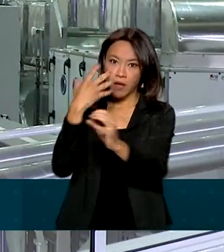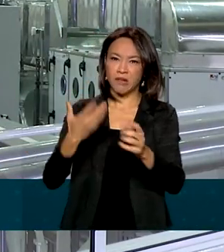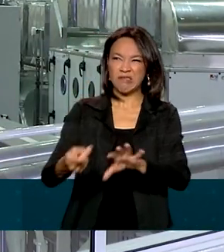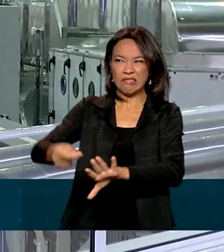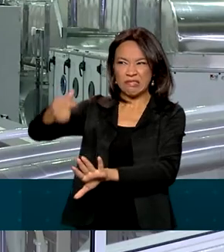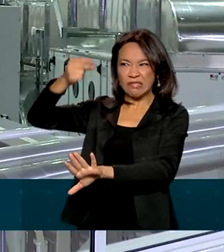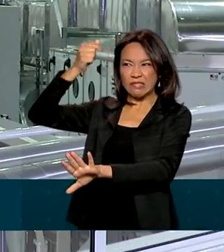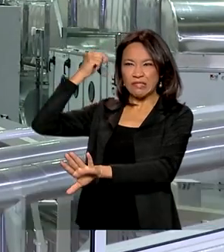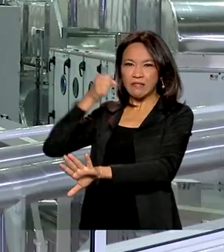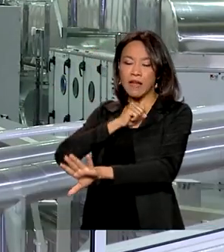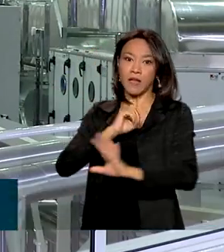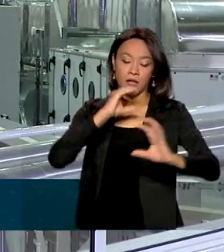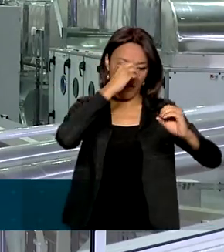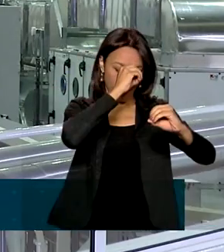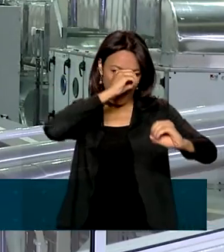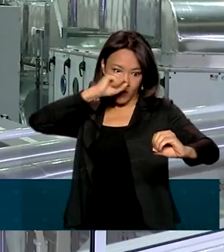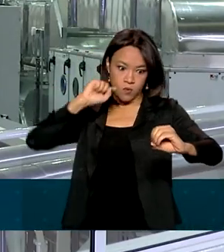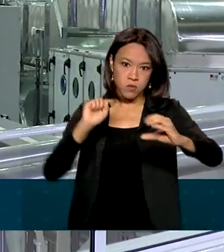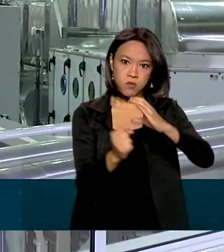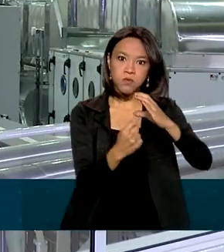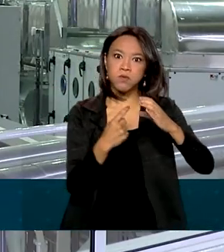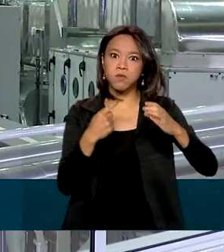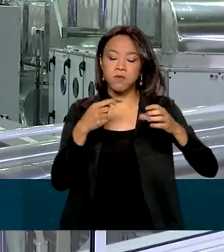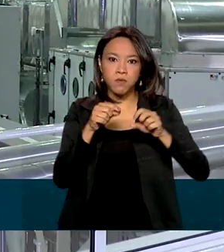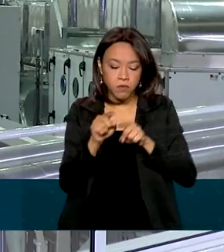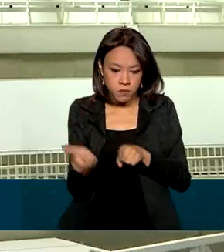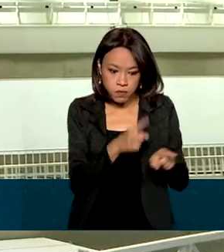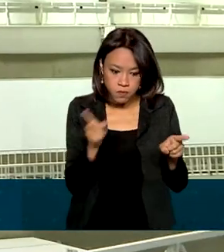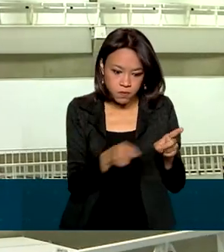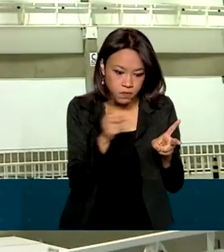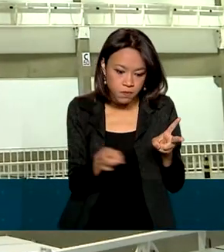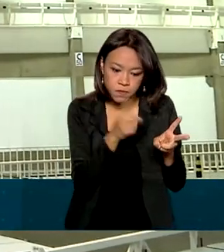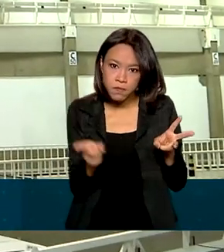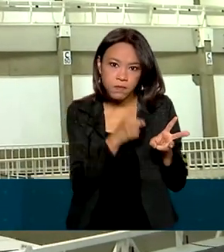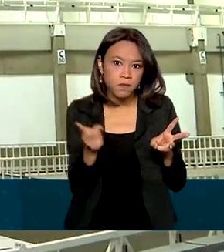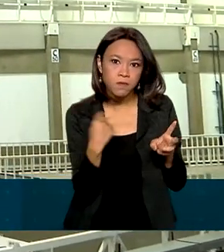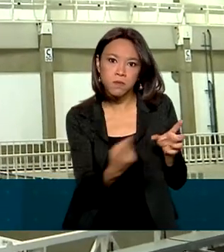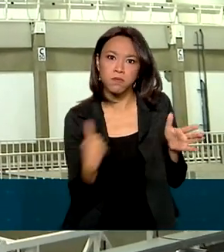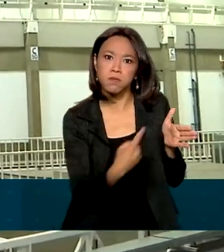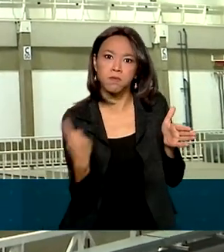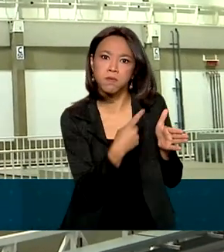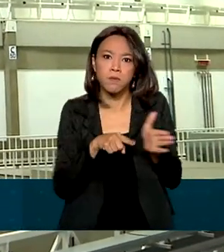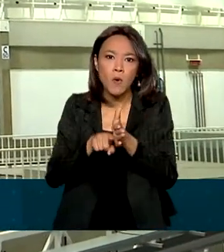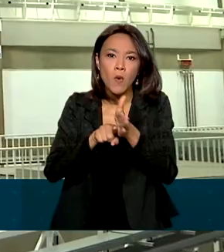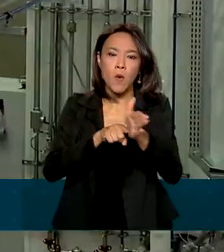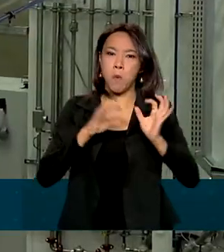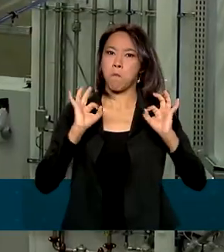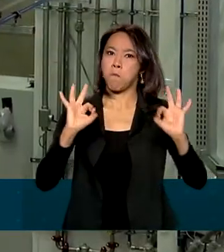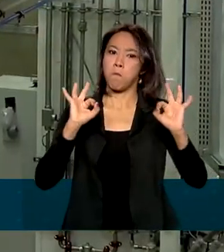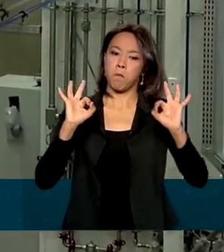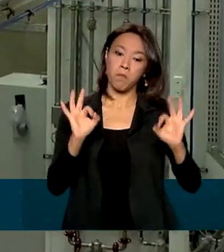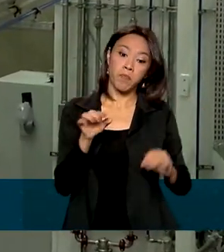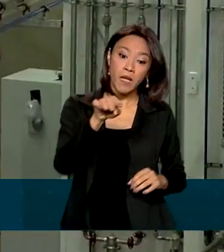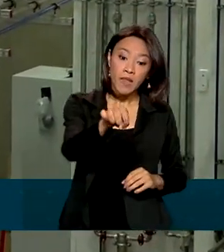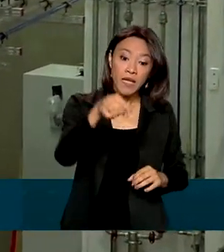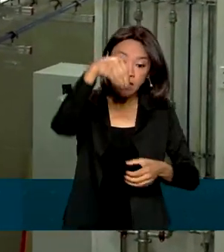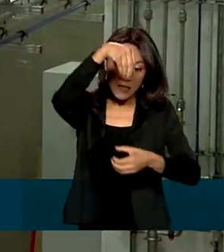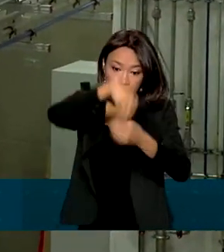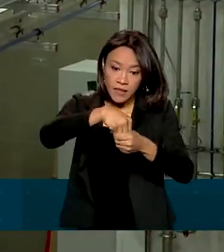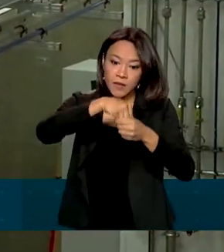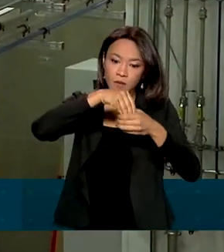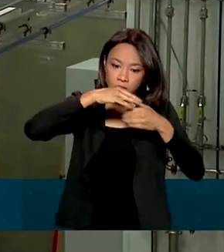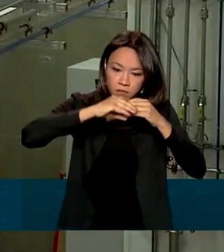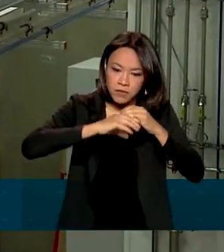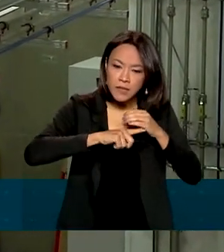uma velocidade de aquisição de dados muito maior. Por trás deste concreto todo, existe um sistema